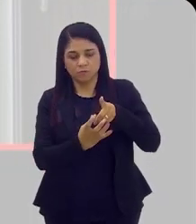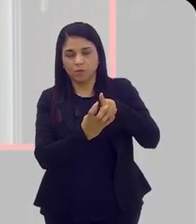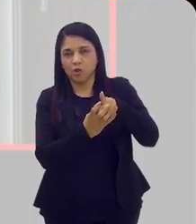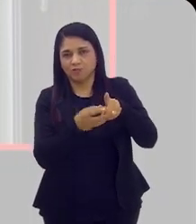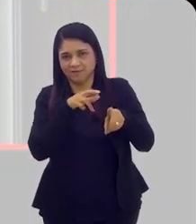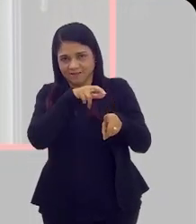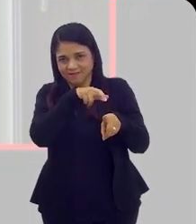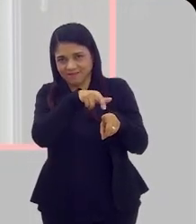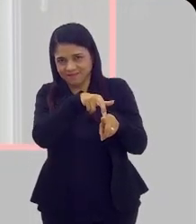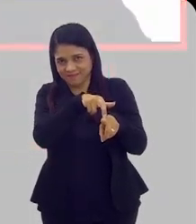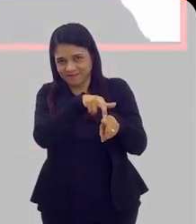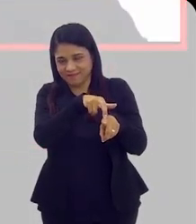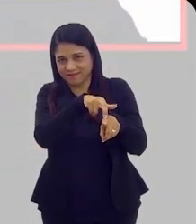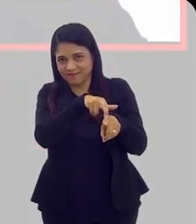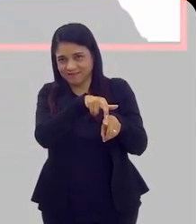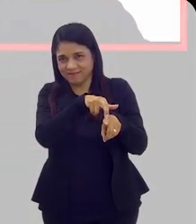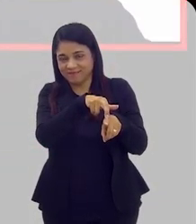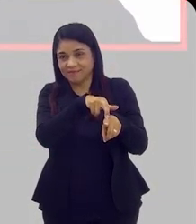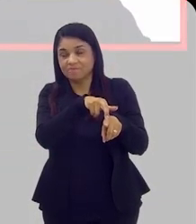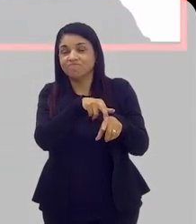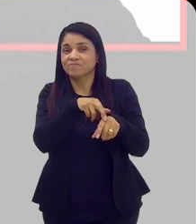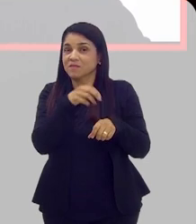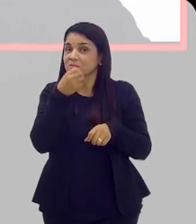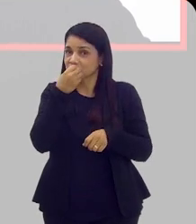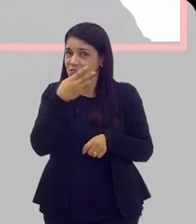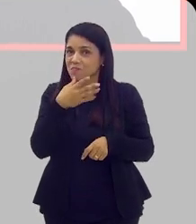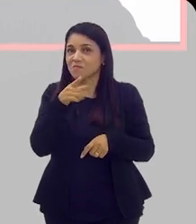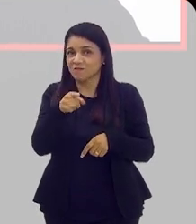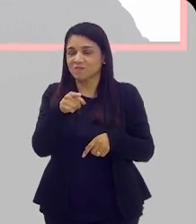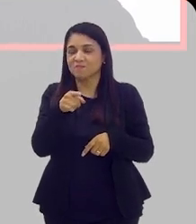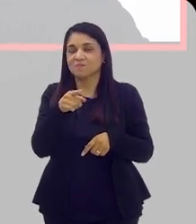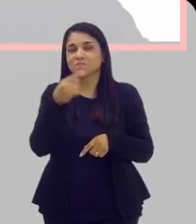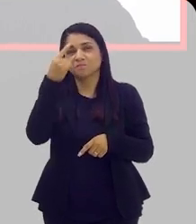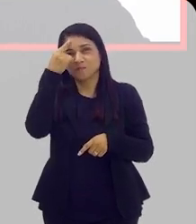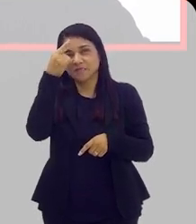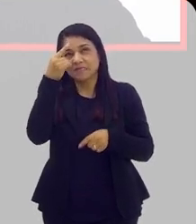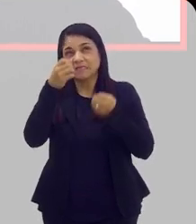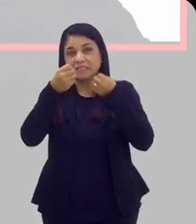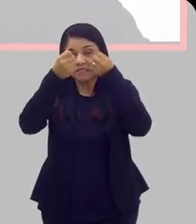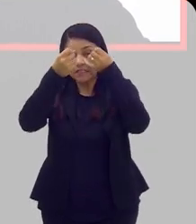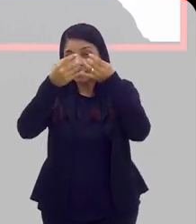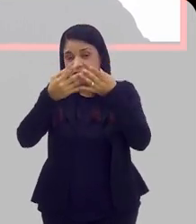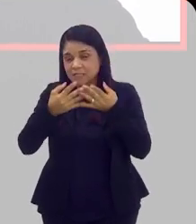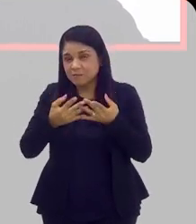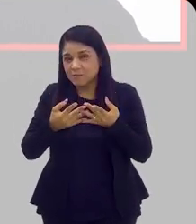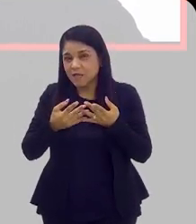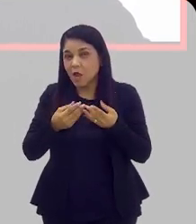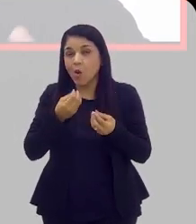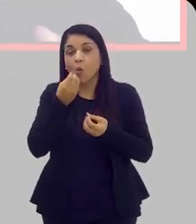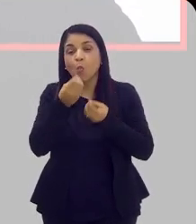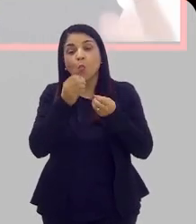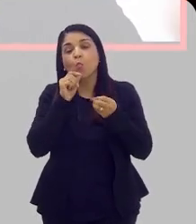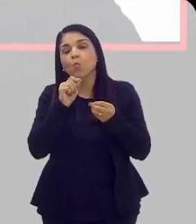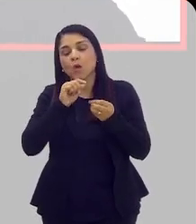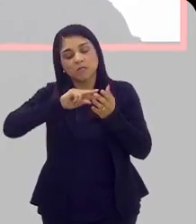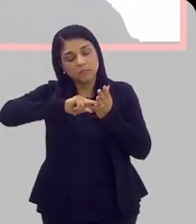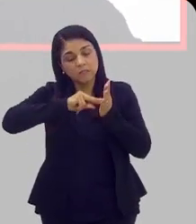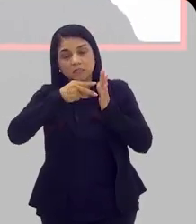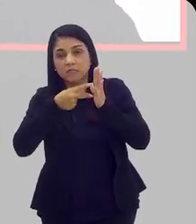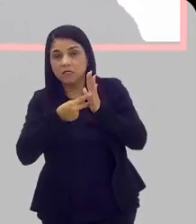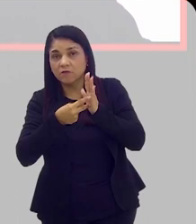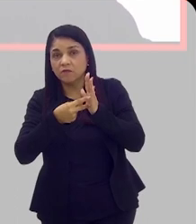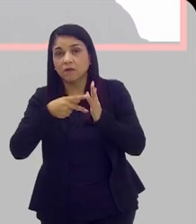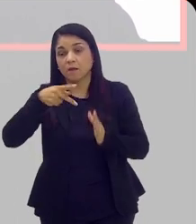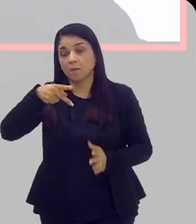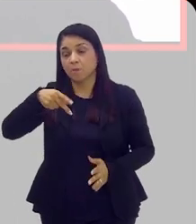câncer de próstata. E aí, pra gente falar isso, é legal a gente dar um passo atrás pra explicar o que é a próstata,